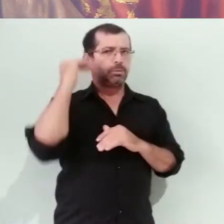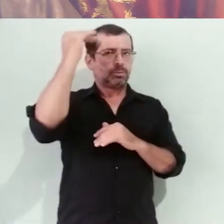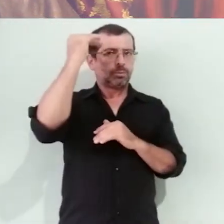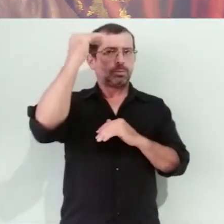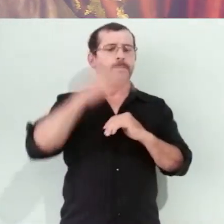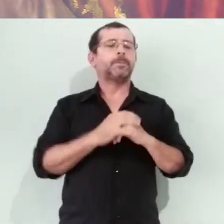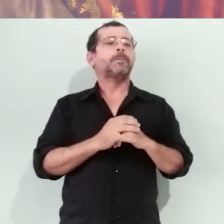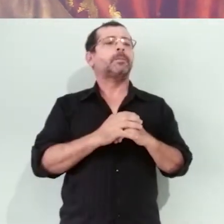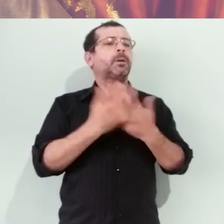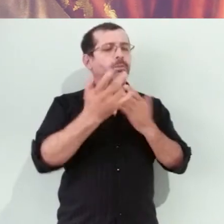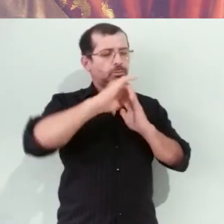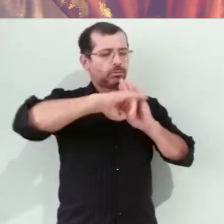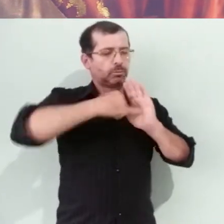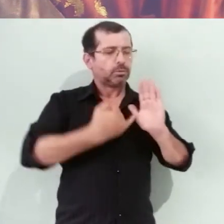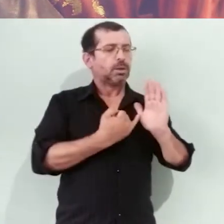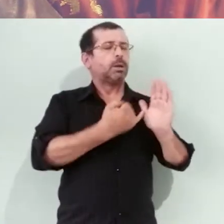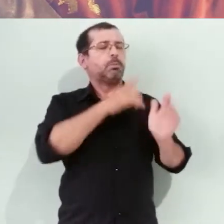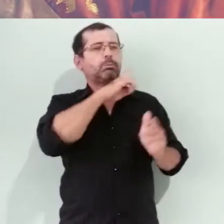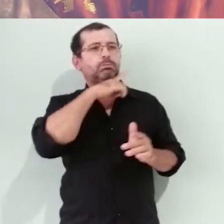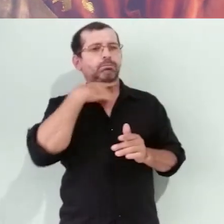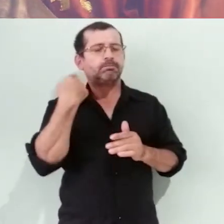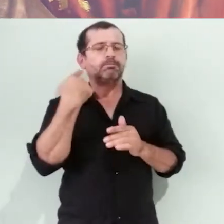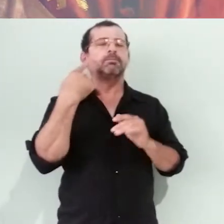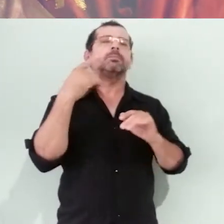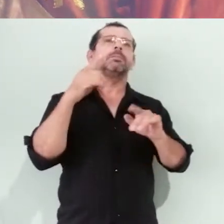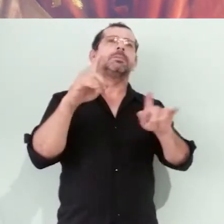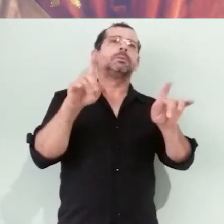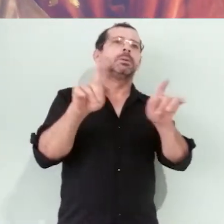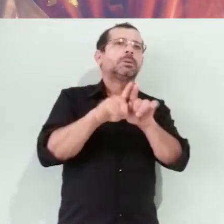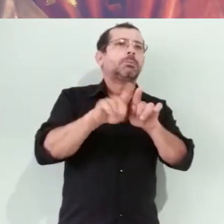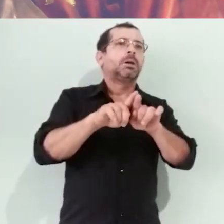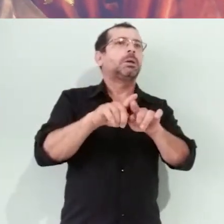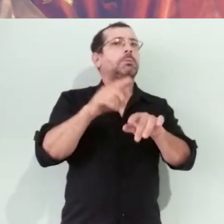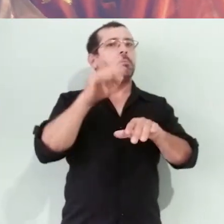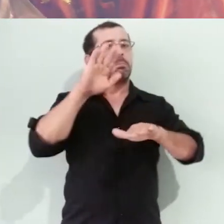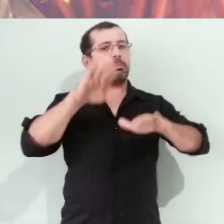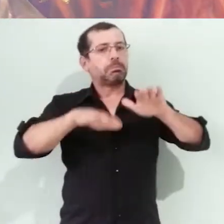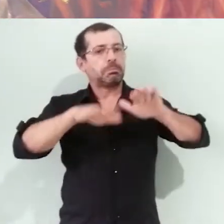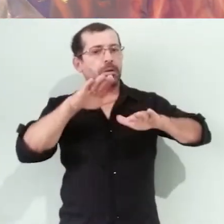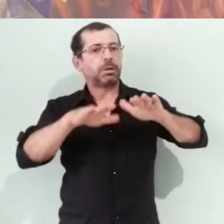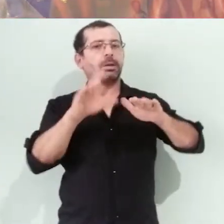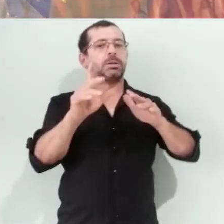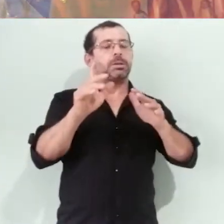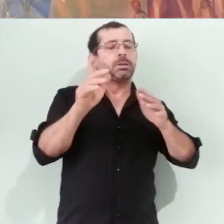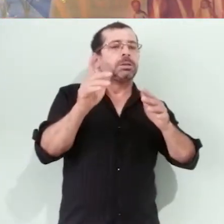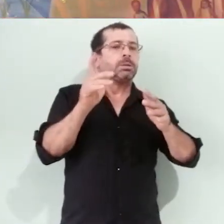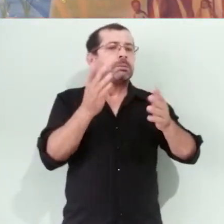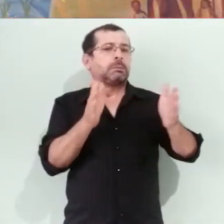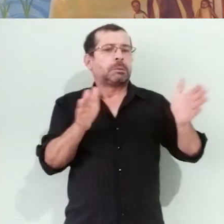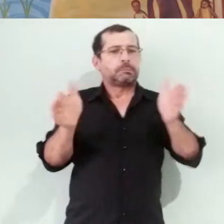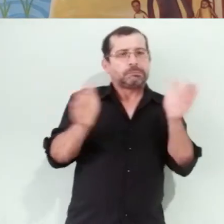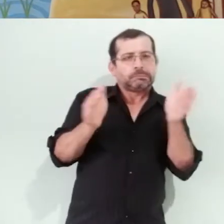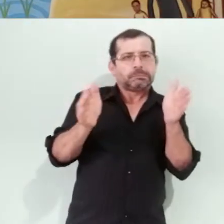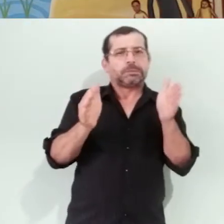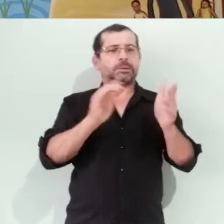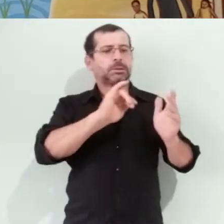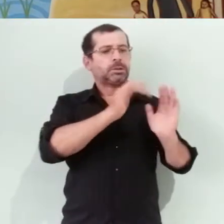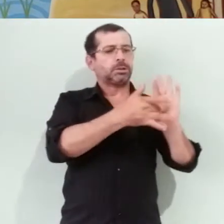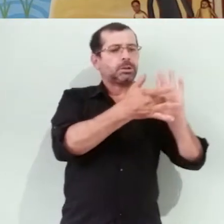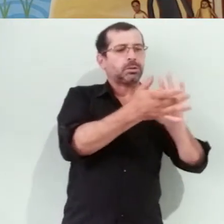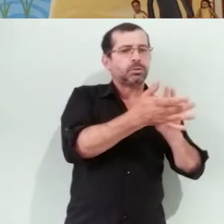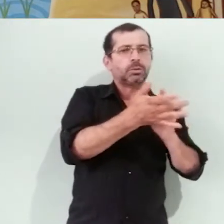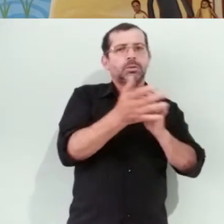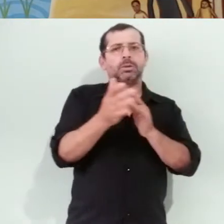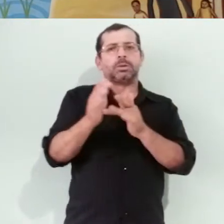ele morreu, provavelmente, entre Jesus e Maria, é de se pensar que tenha sido